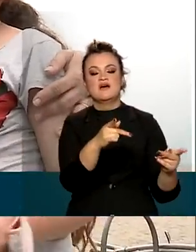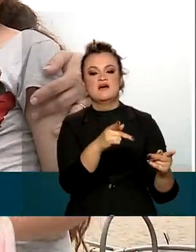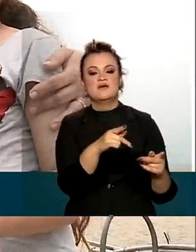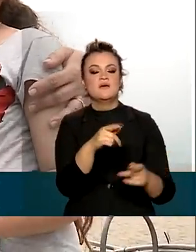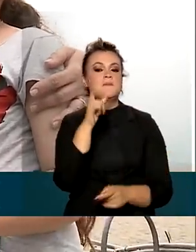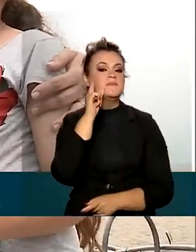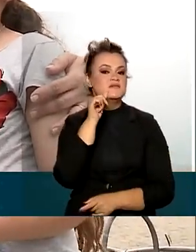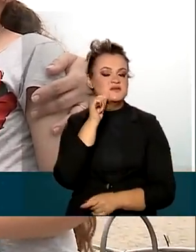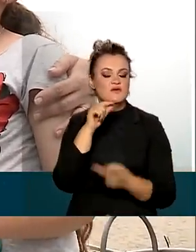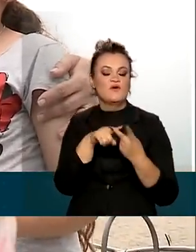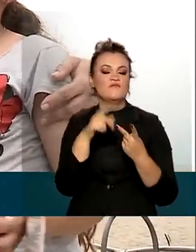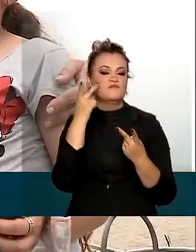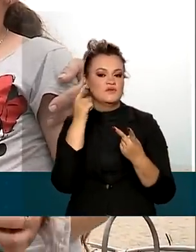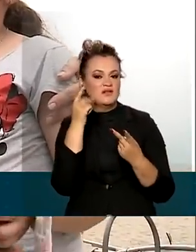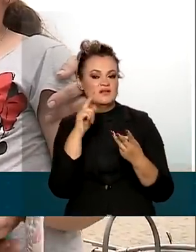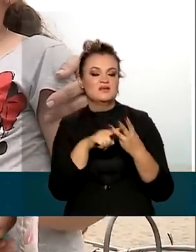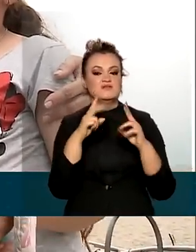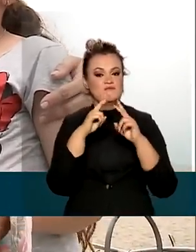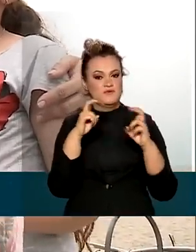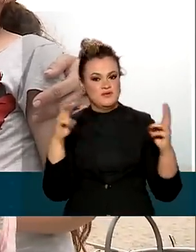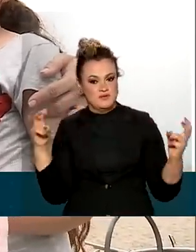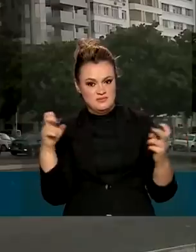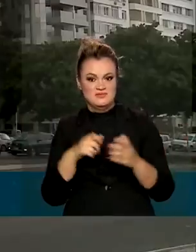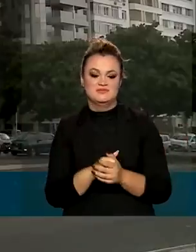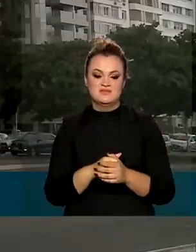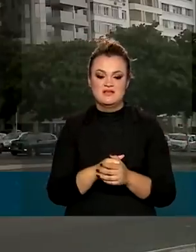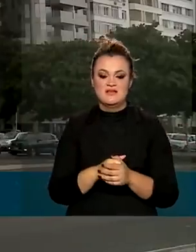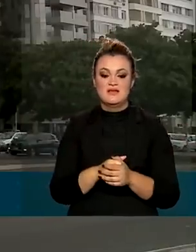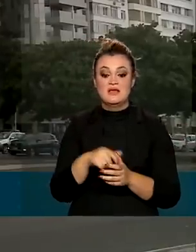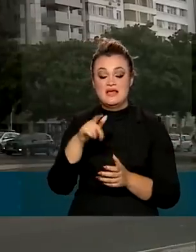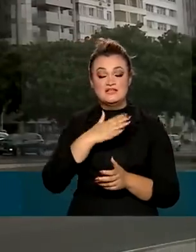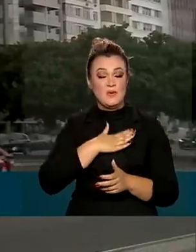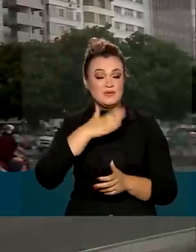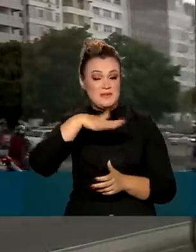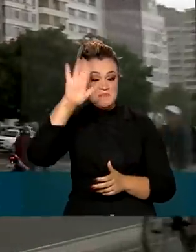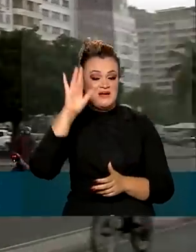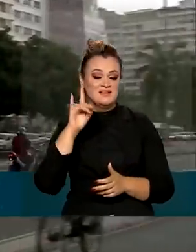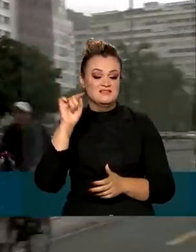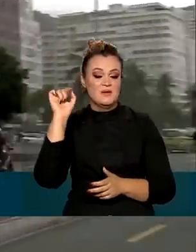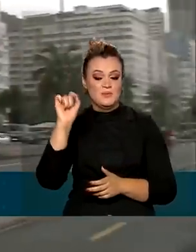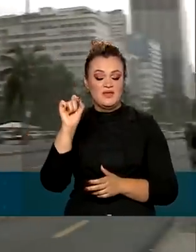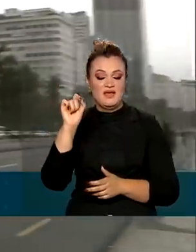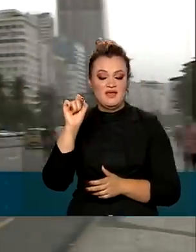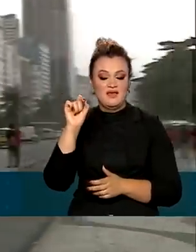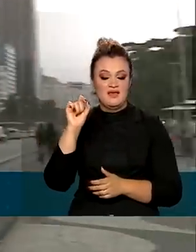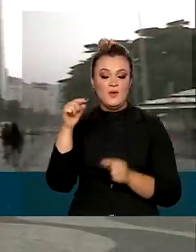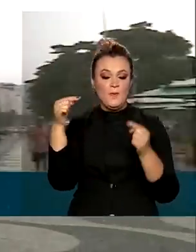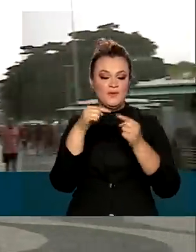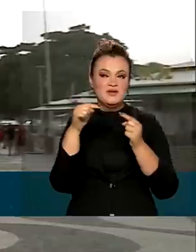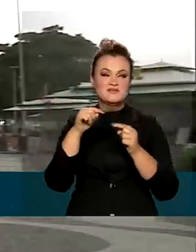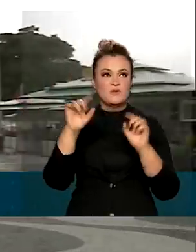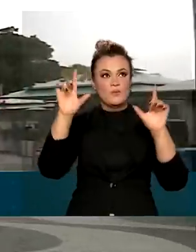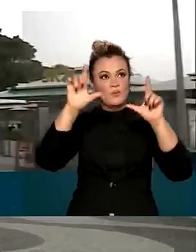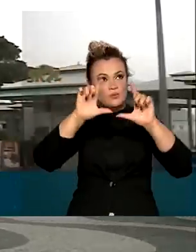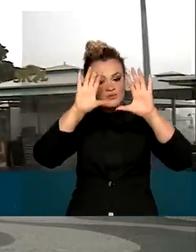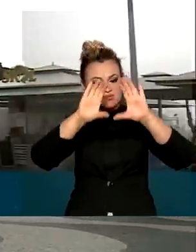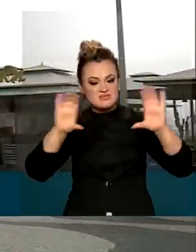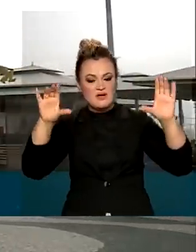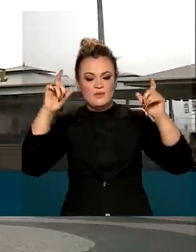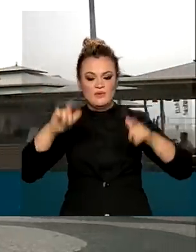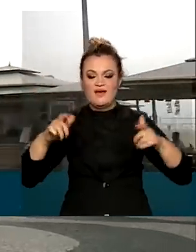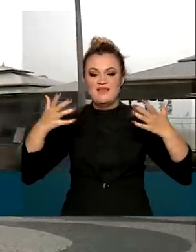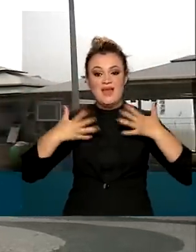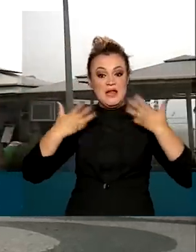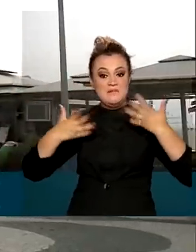Maceió, Fortaleza e Florianópolis. O que mais gosta por aqui é a combinação da paisagem com a